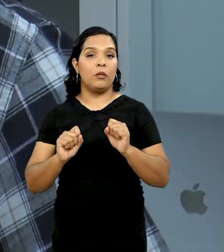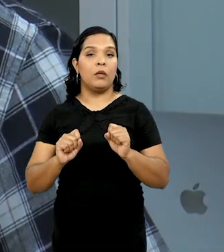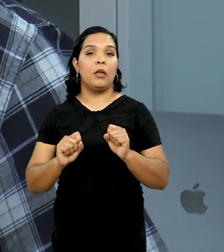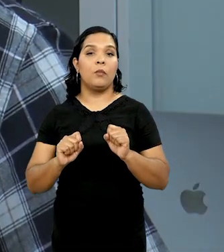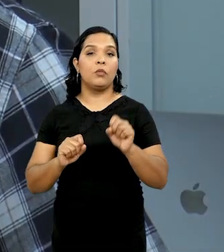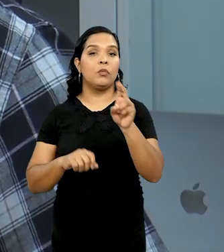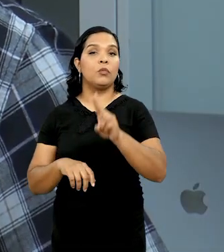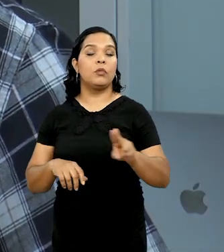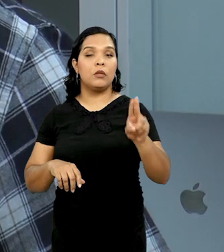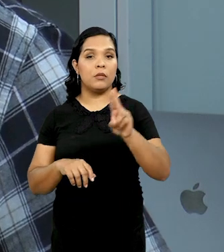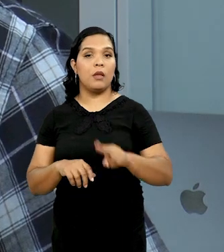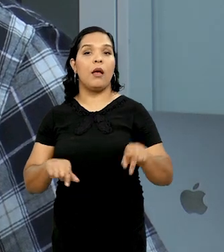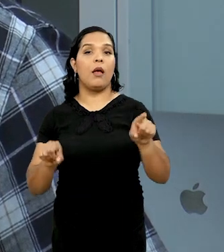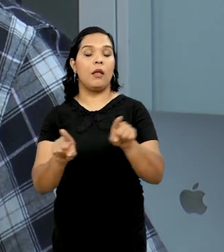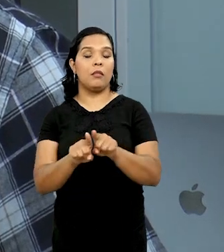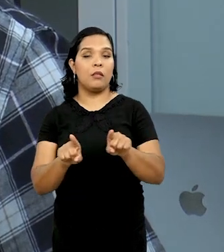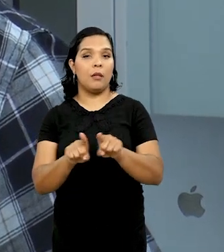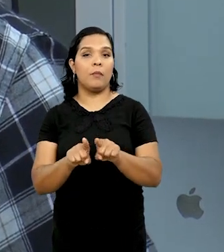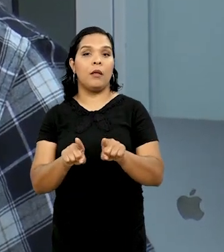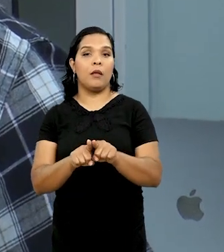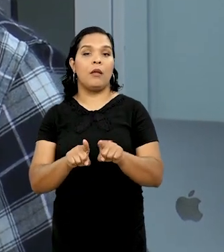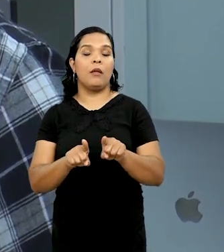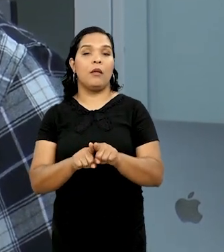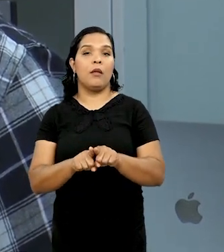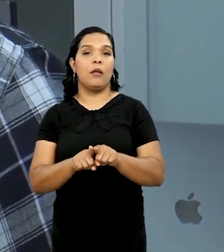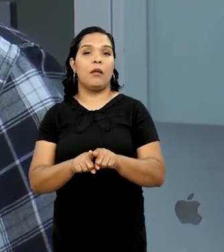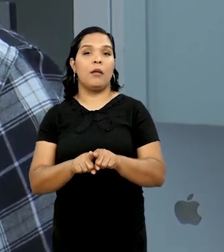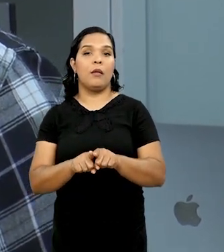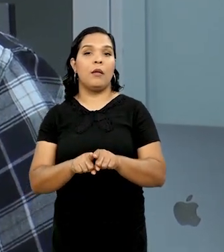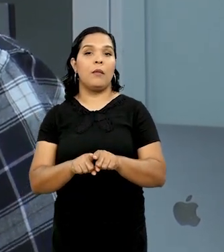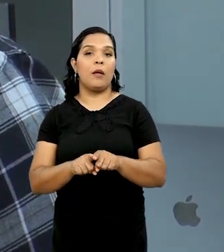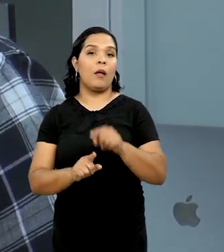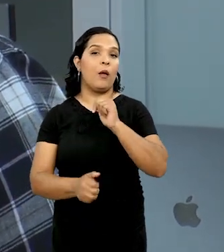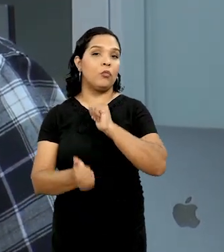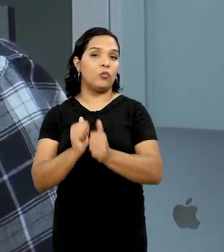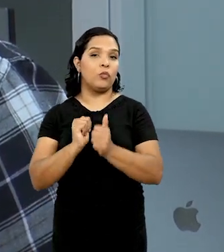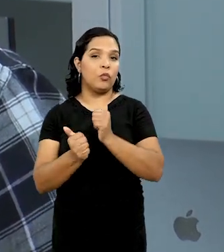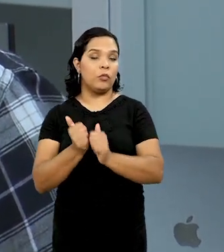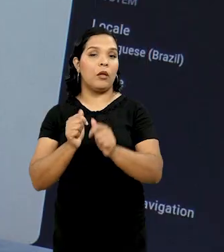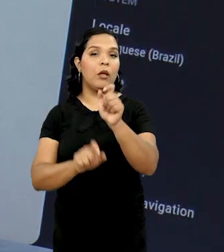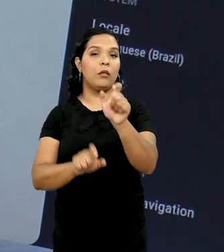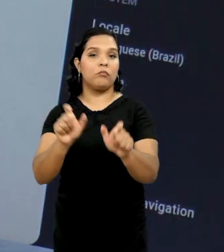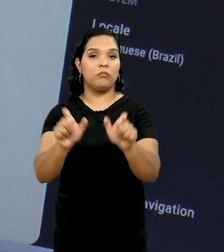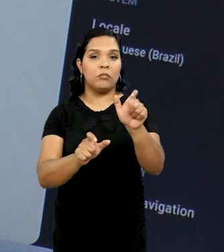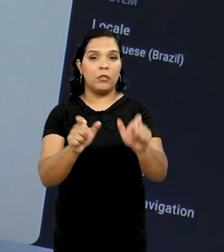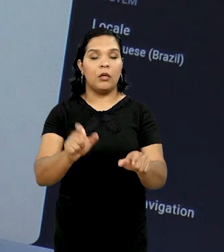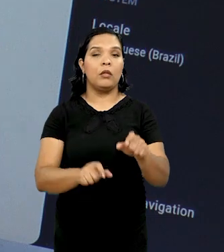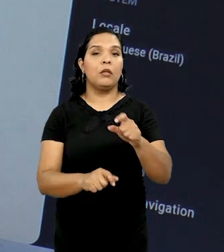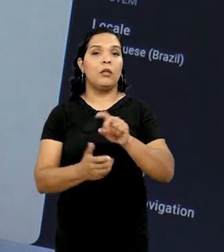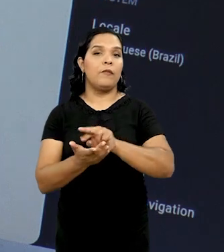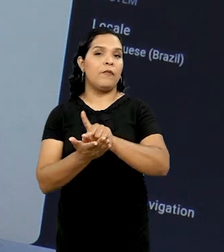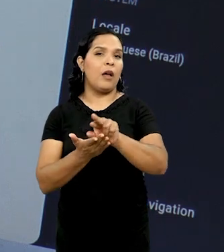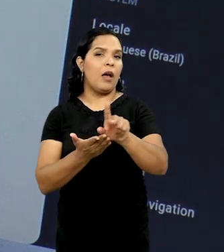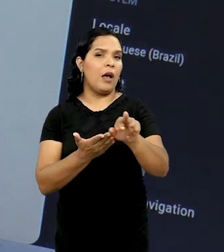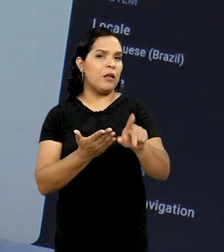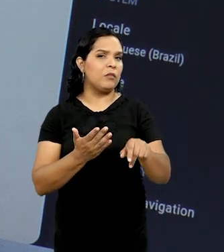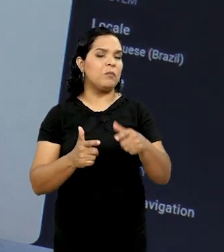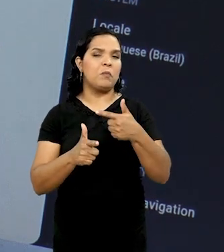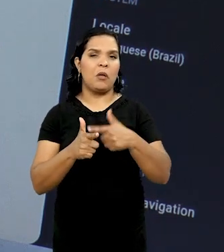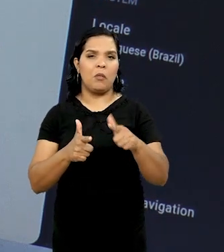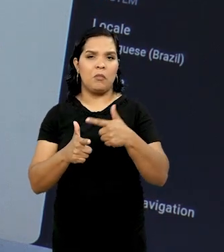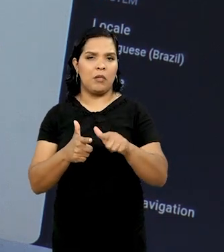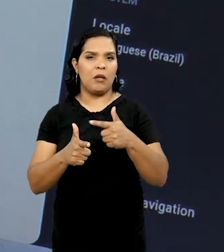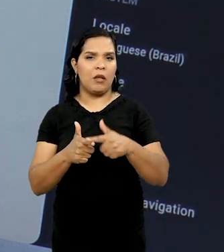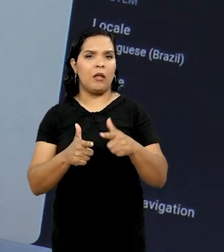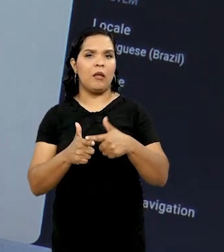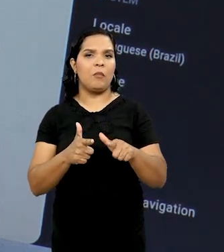nós podemos utilizar esse dispositivo para atletas, por exemplo, que têm diversos tipos de